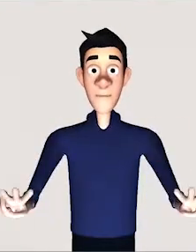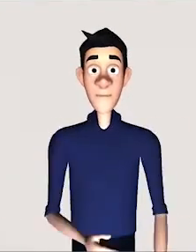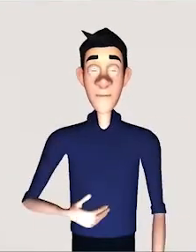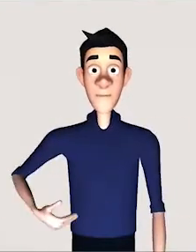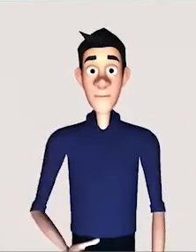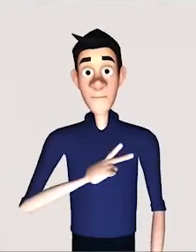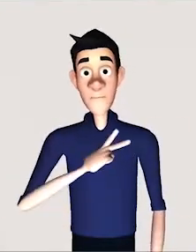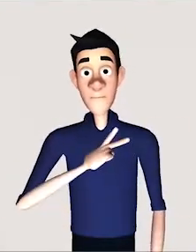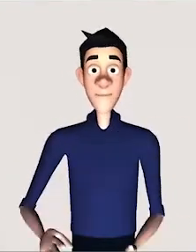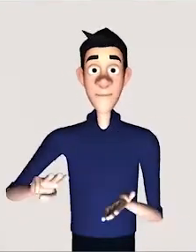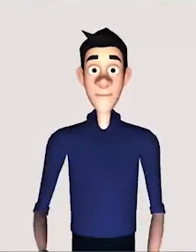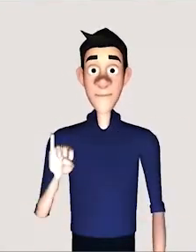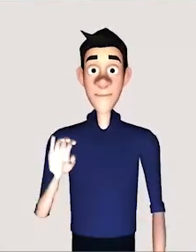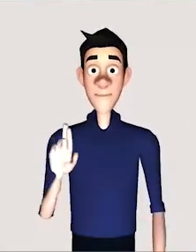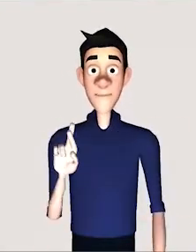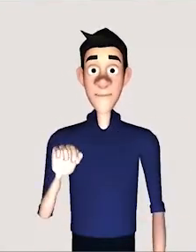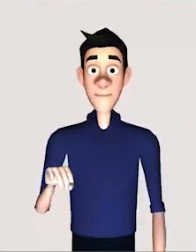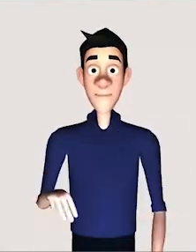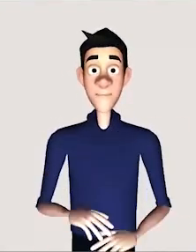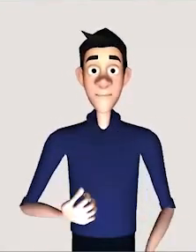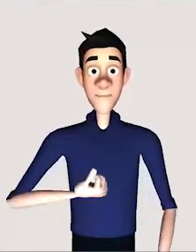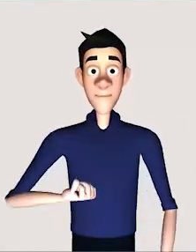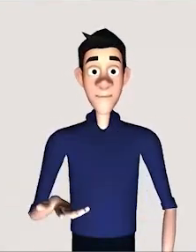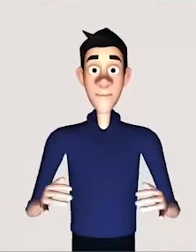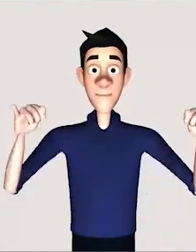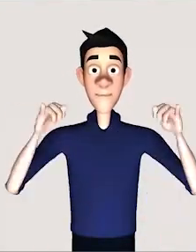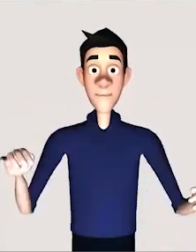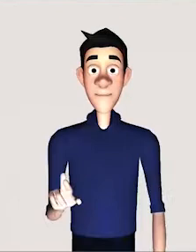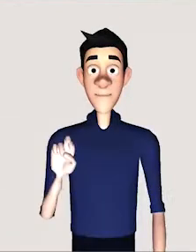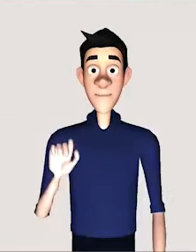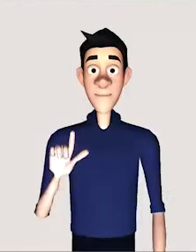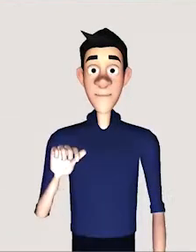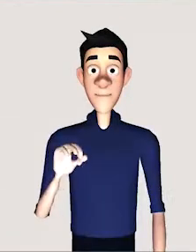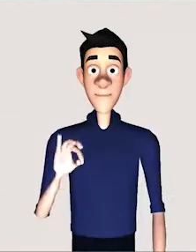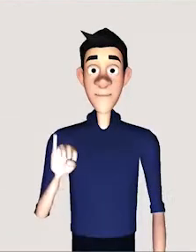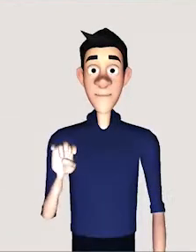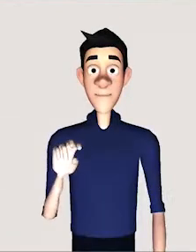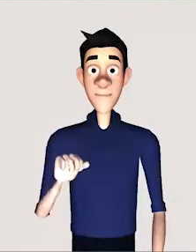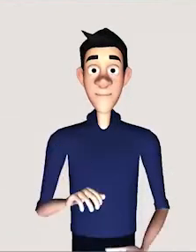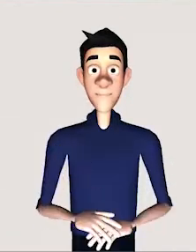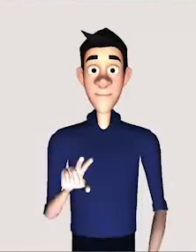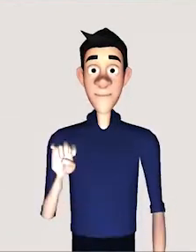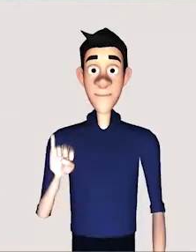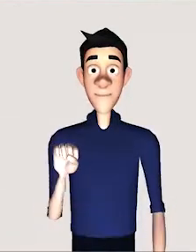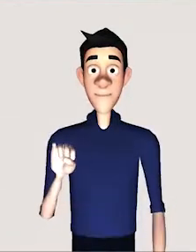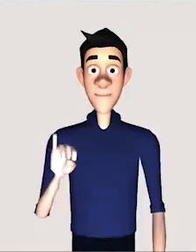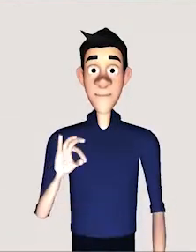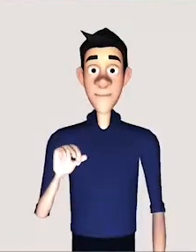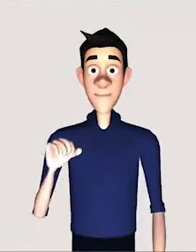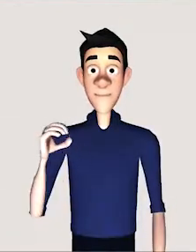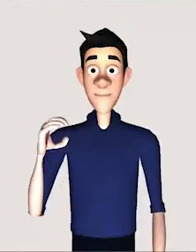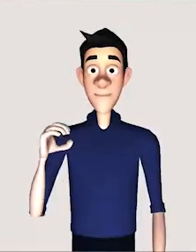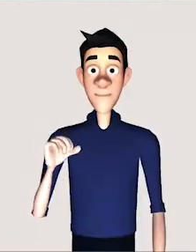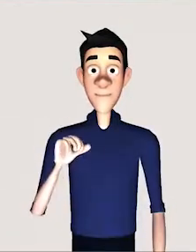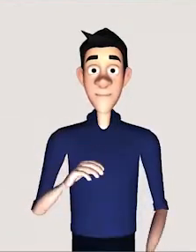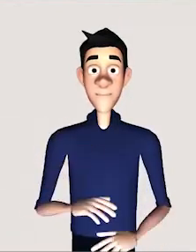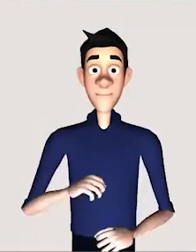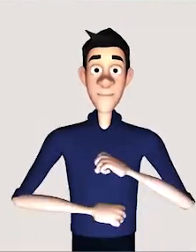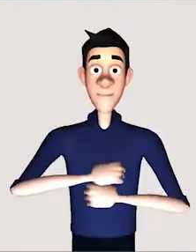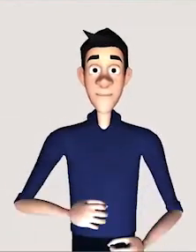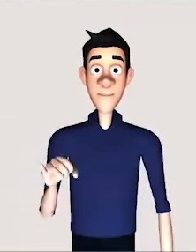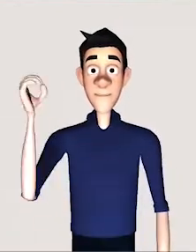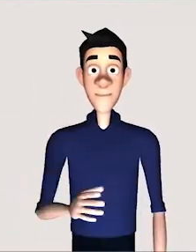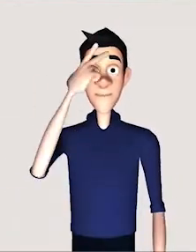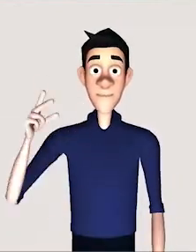e informações relativas às visitações anuais. Por isso, a gente criou o formulário de visitação anual. e fez também a